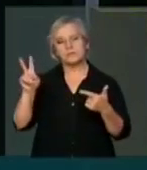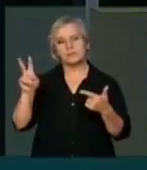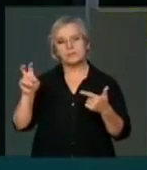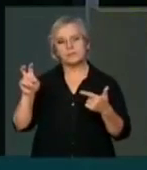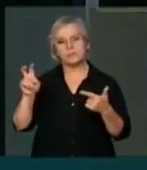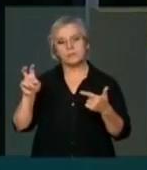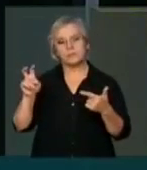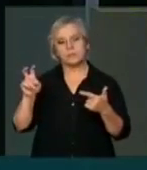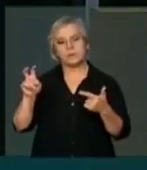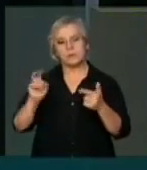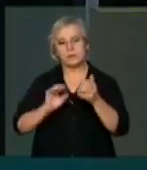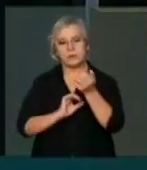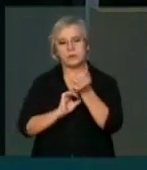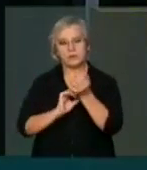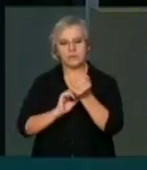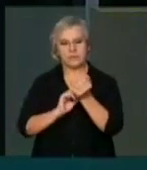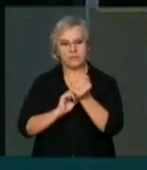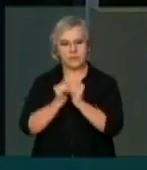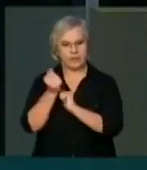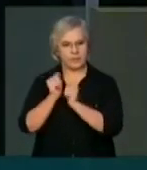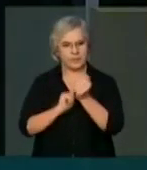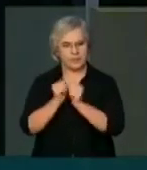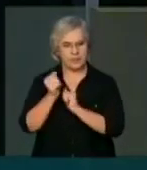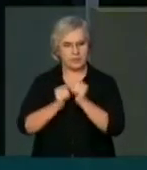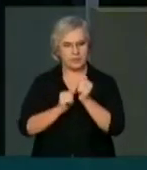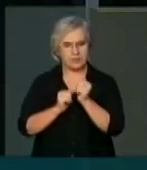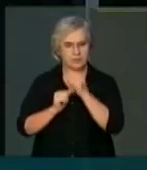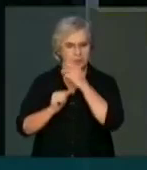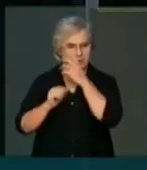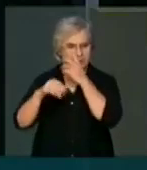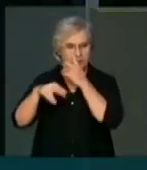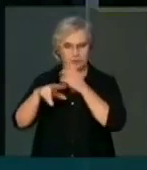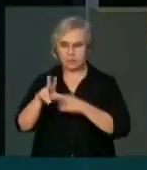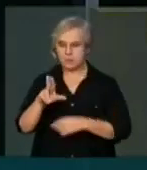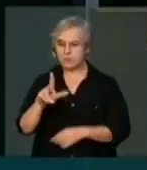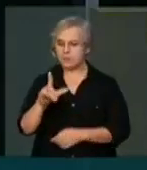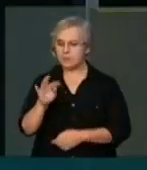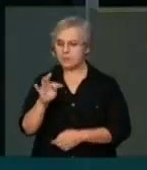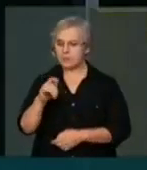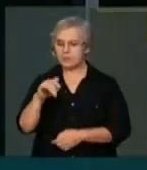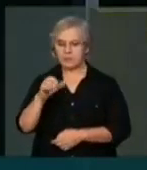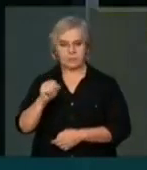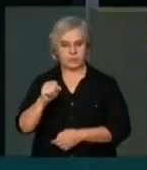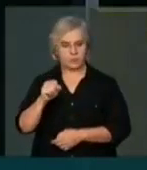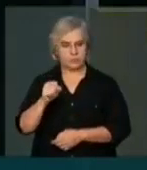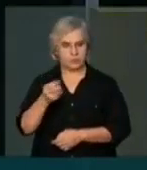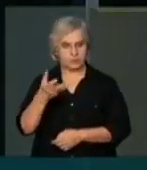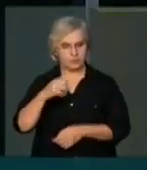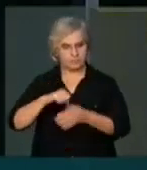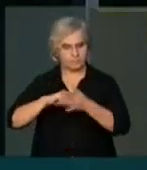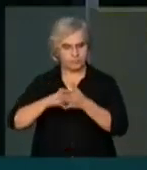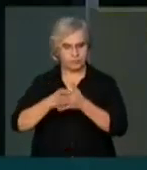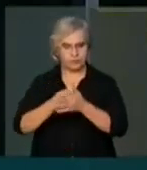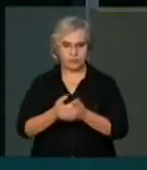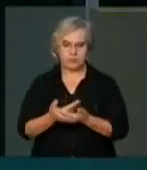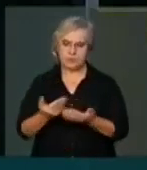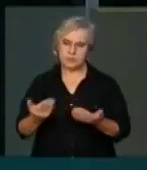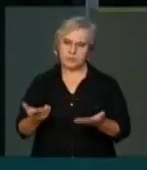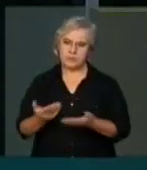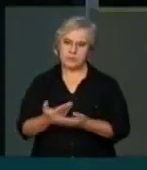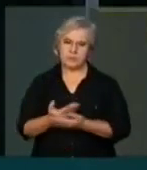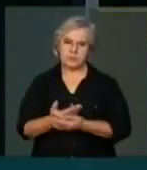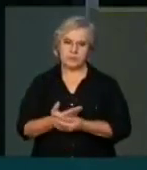fábrica de multas. Cinco pontos na carteira, multa de R$ 127,00, era o que